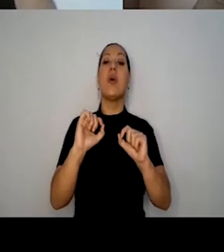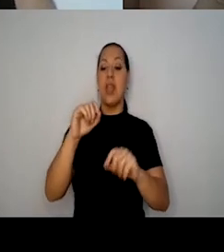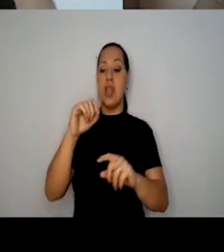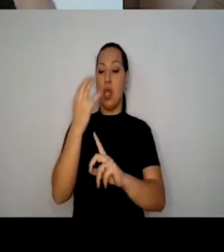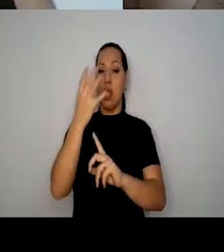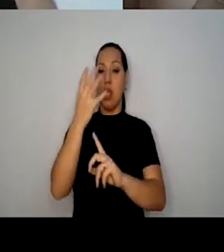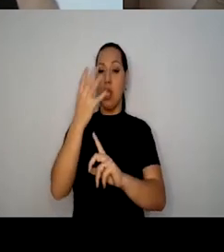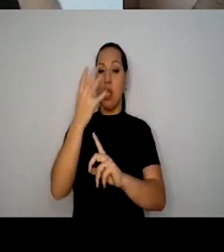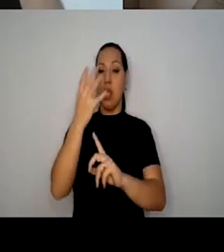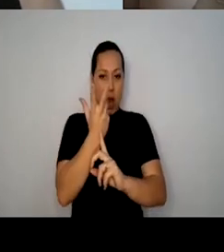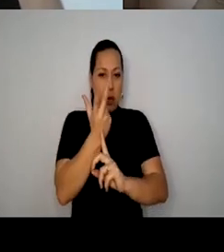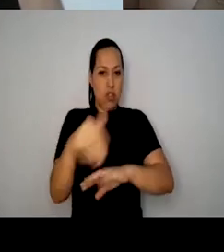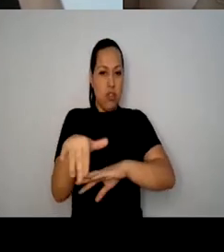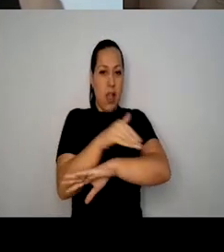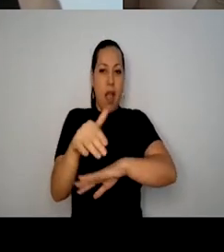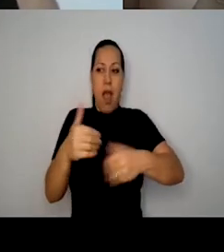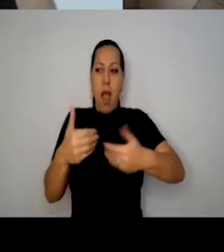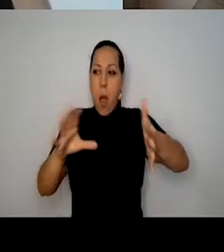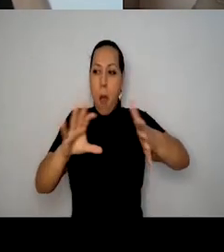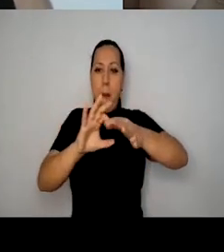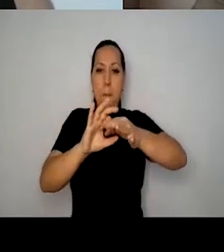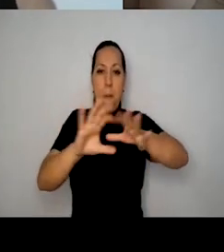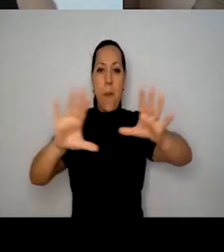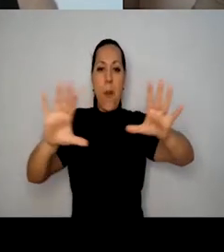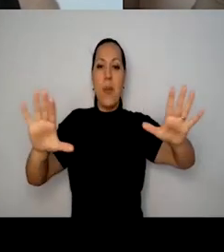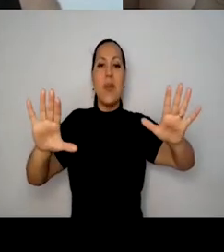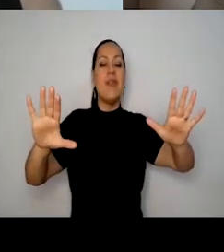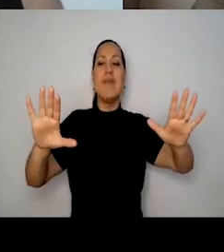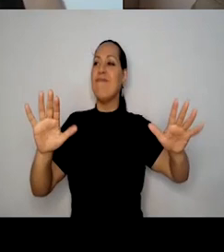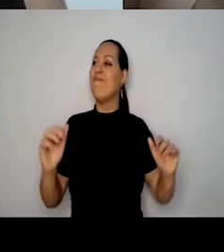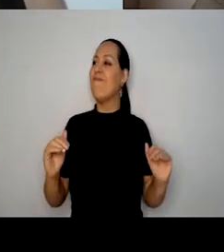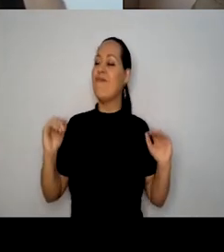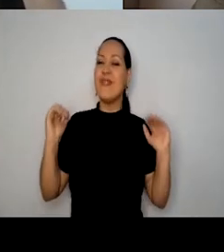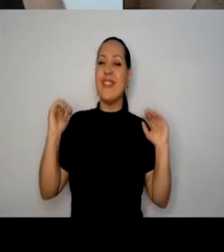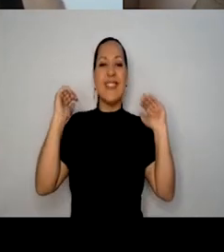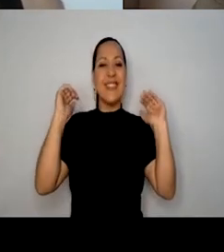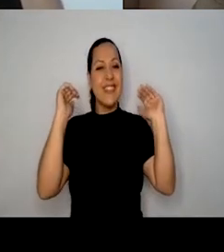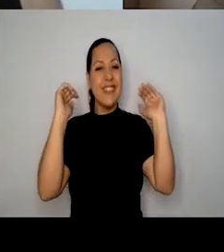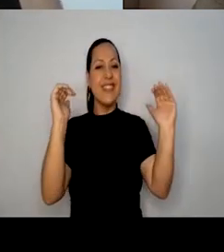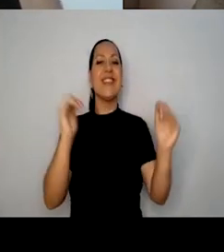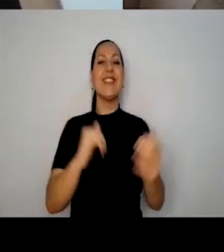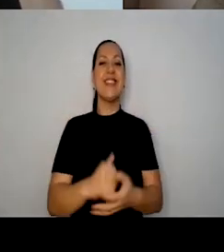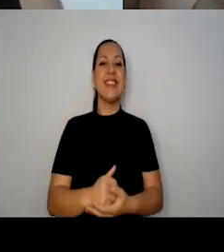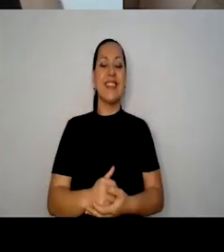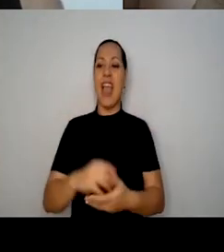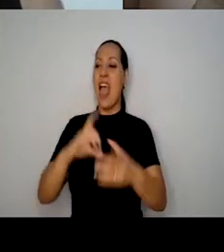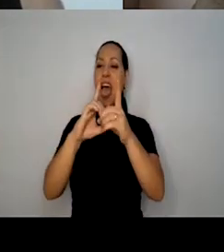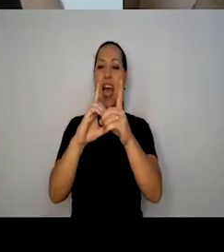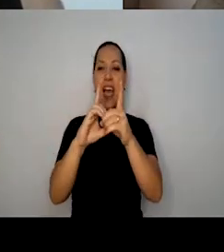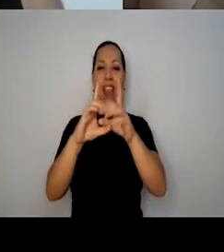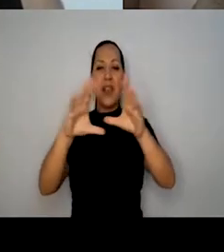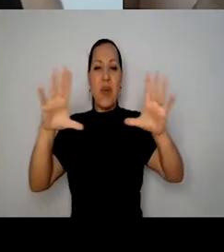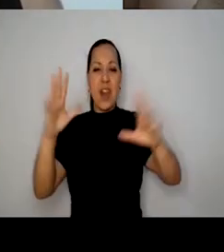e a arte na rua, a arte pública, totalmente democrática, uma arte